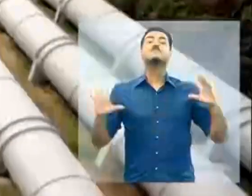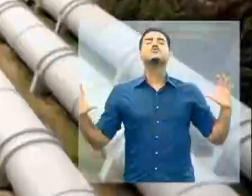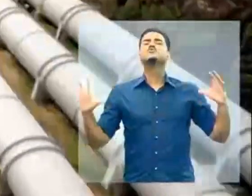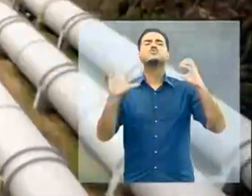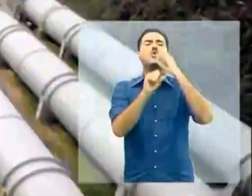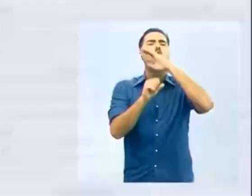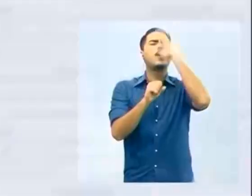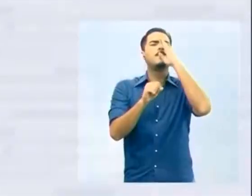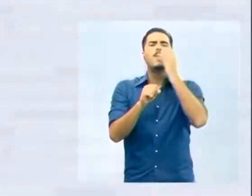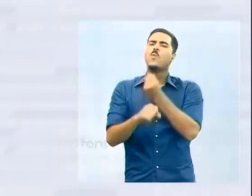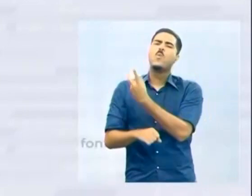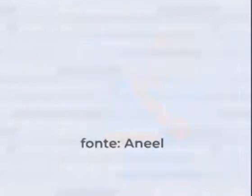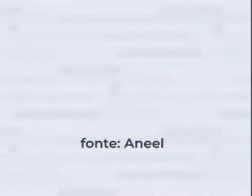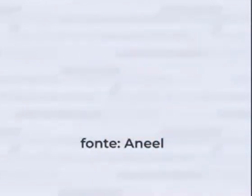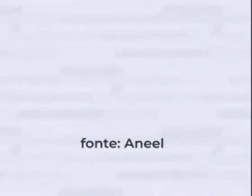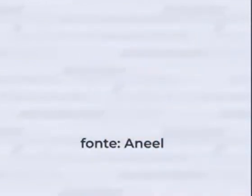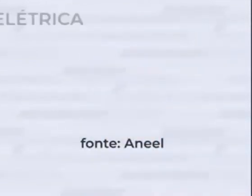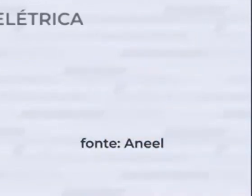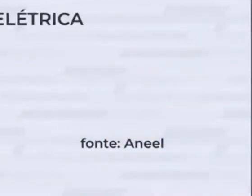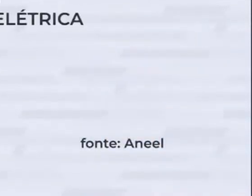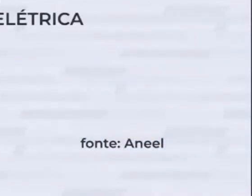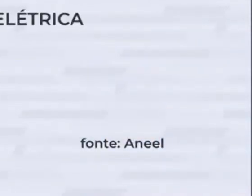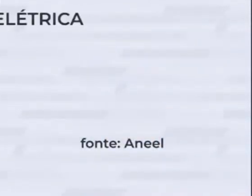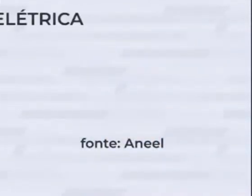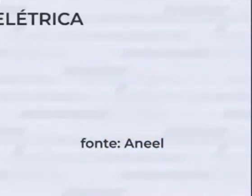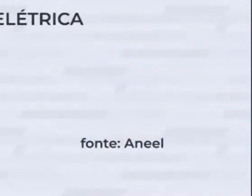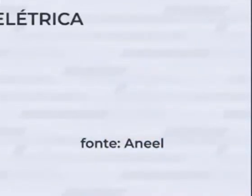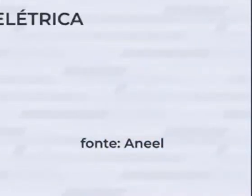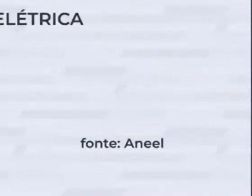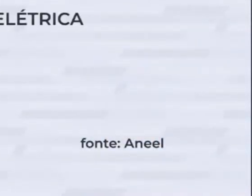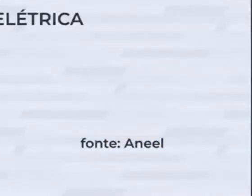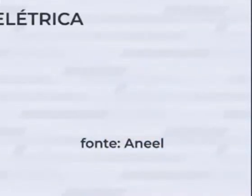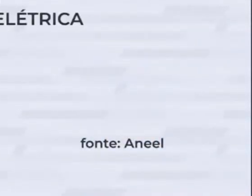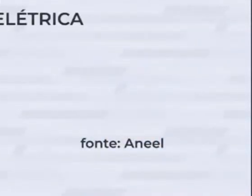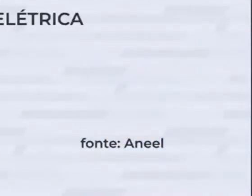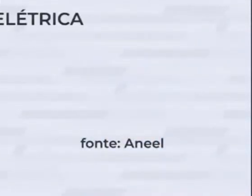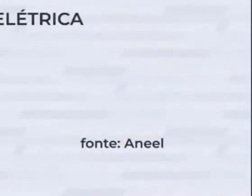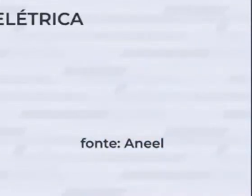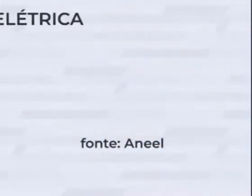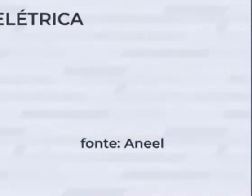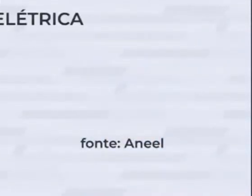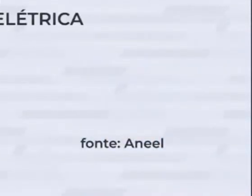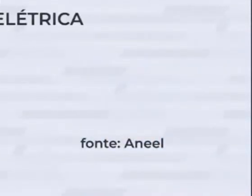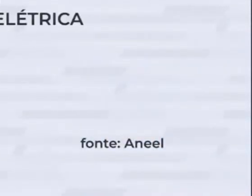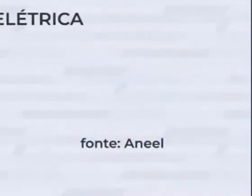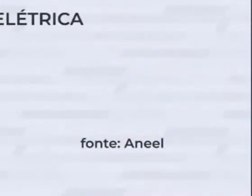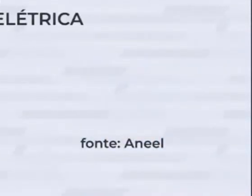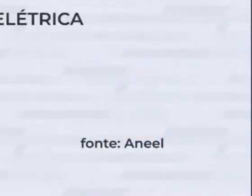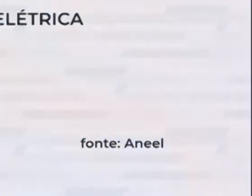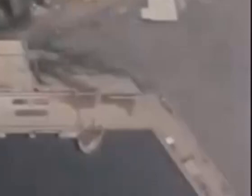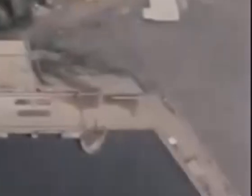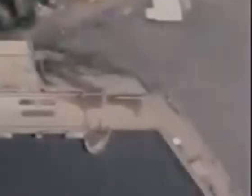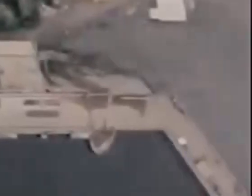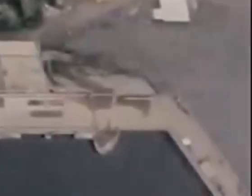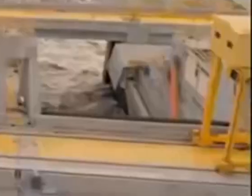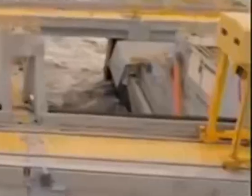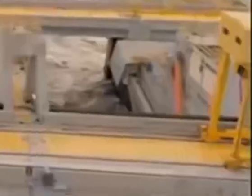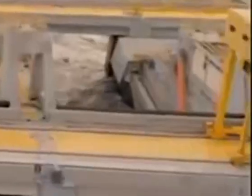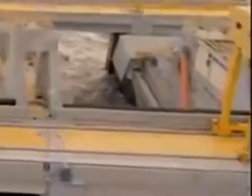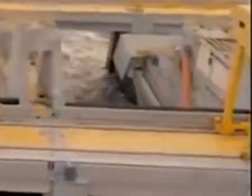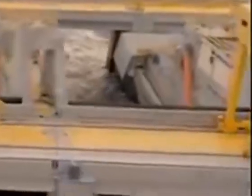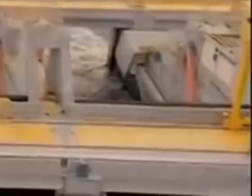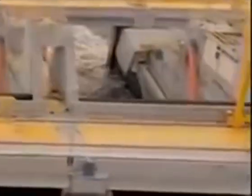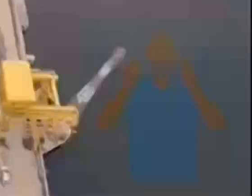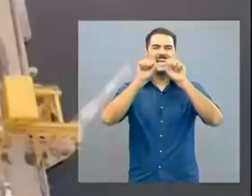território nacional, elas são responsáveis por quase 70% da energia produzida no país. Mas o chamado